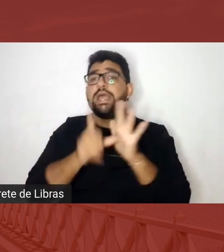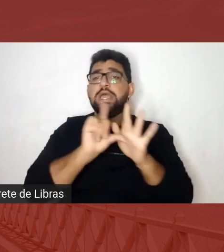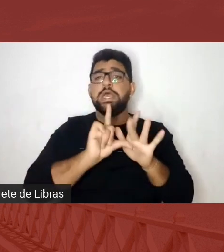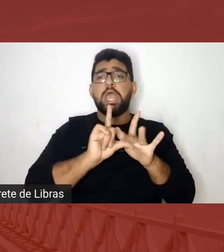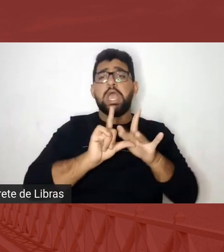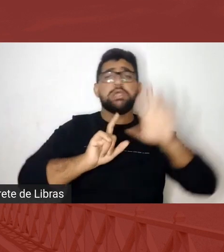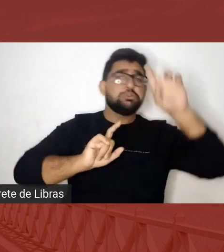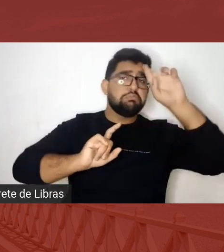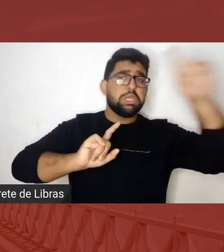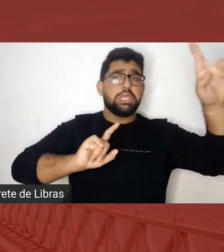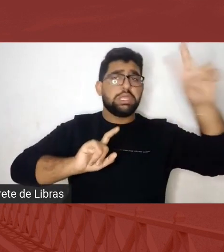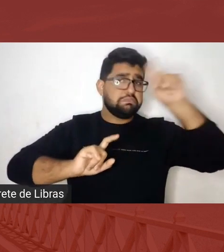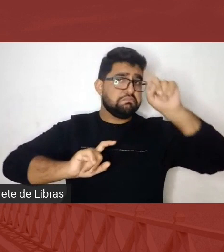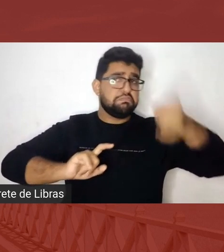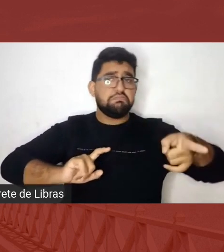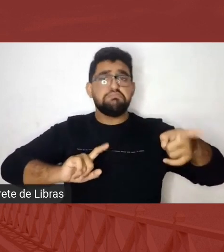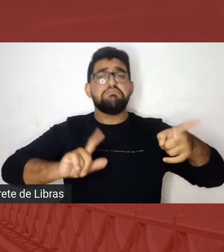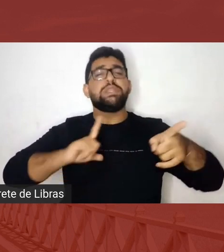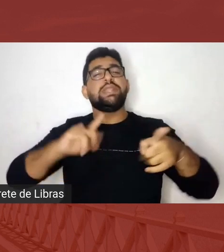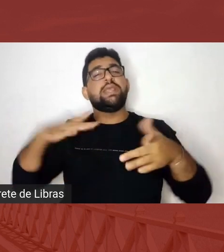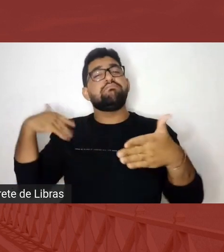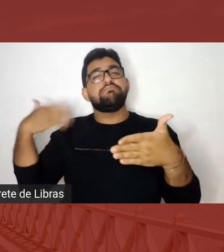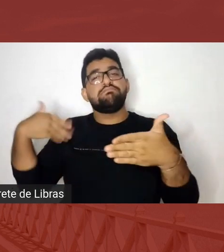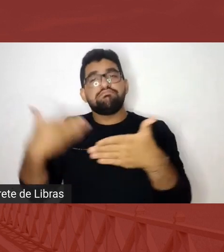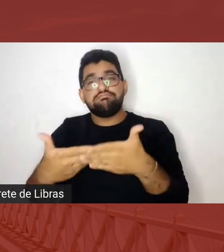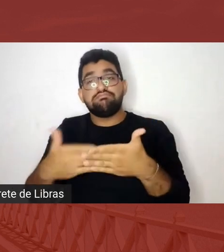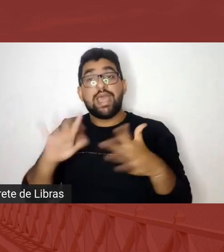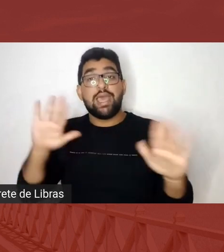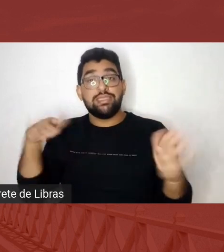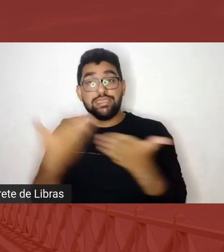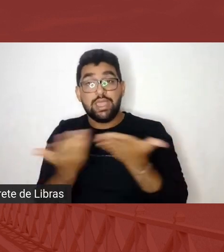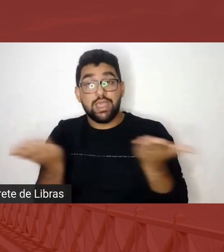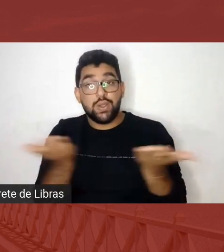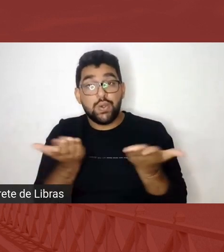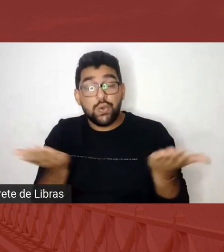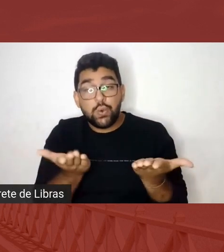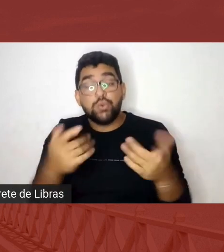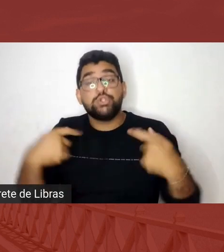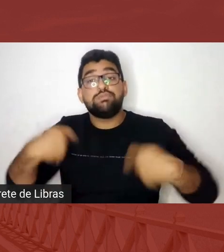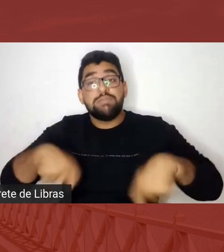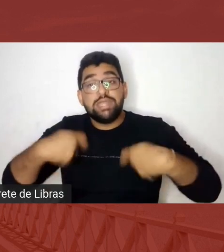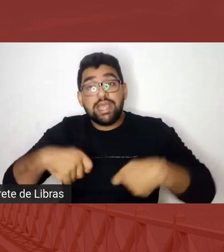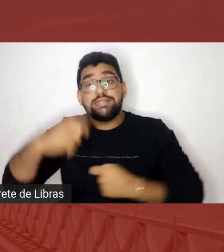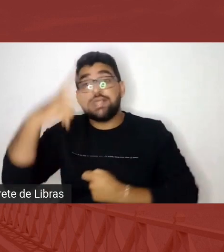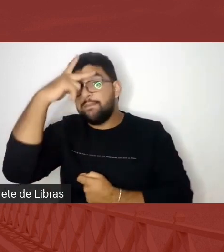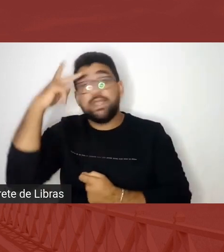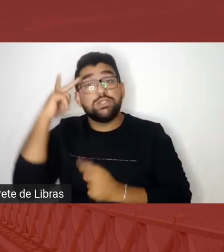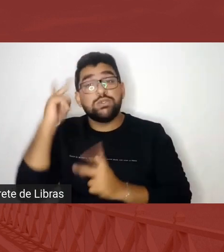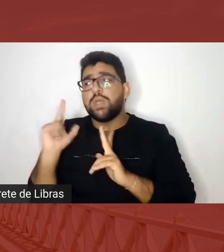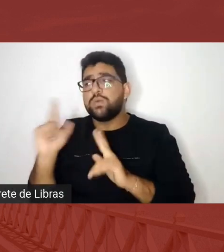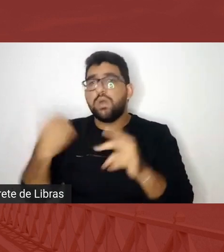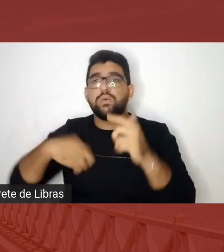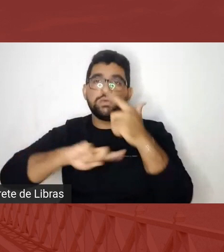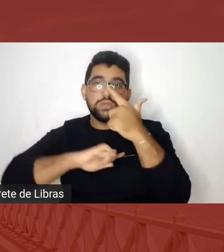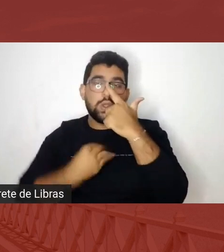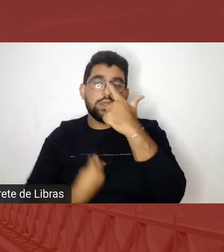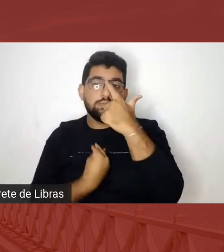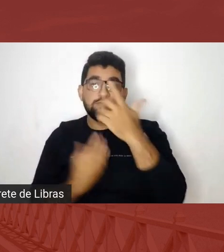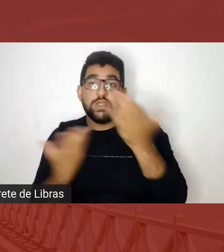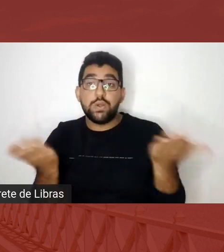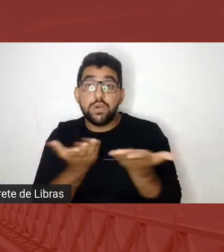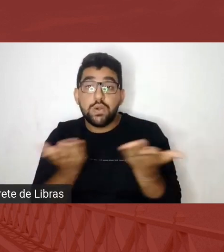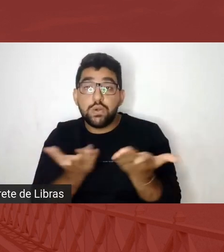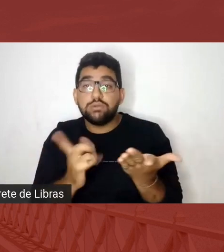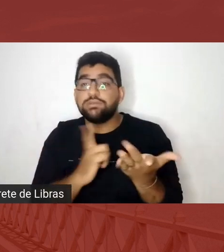historicamente e até o momento. Então é preciso que pessoas como nós que aqui estamos estejamos